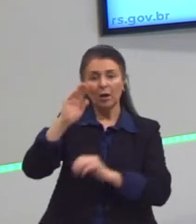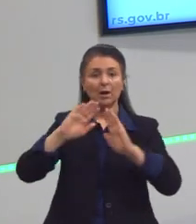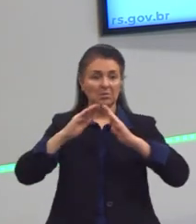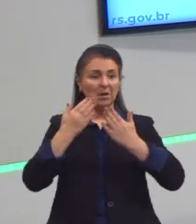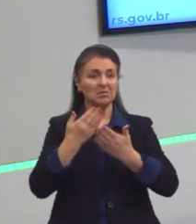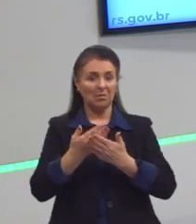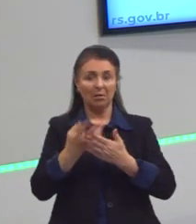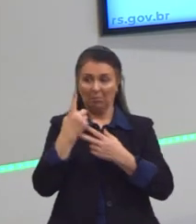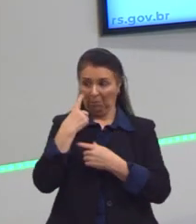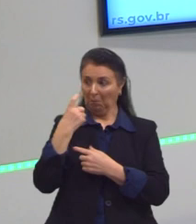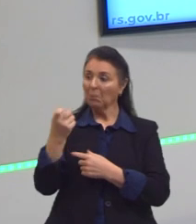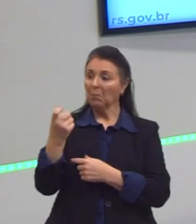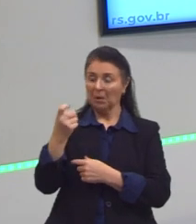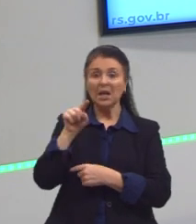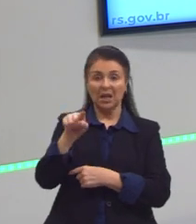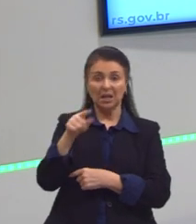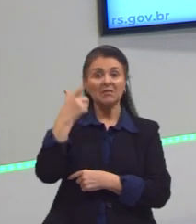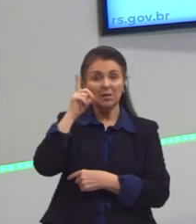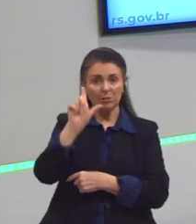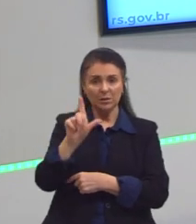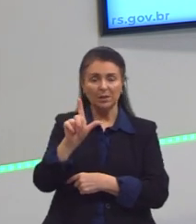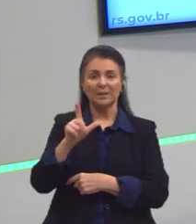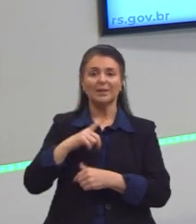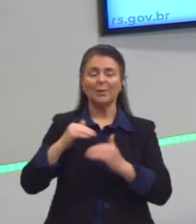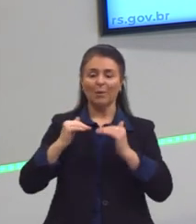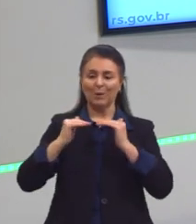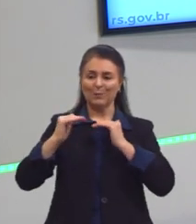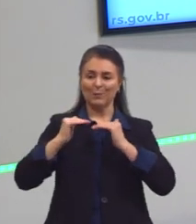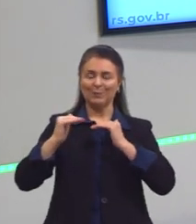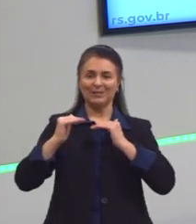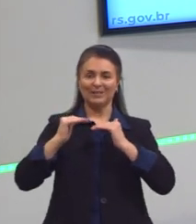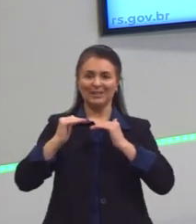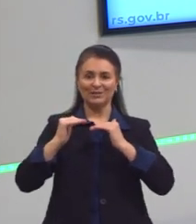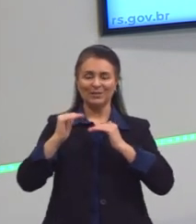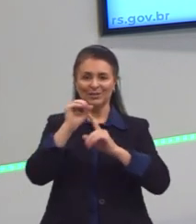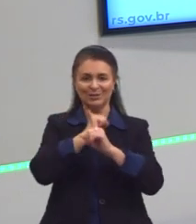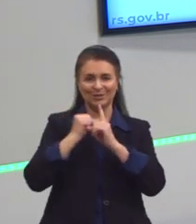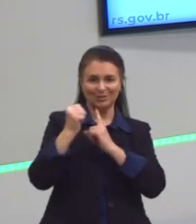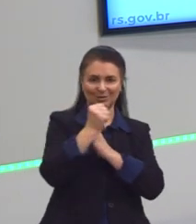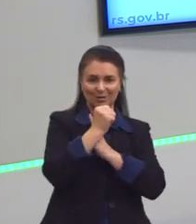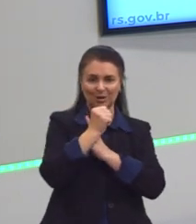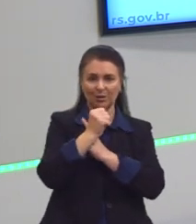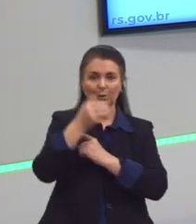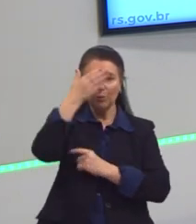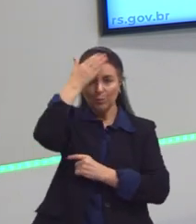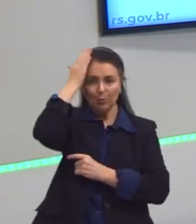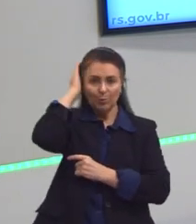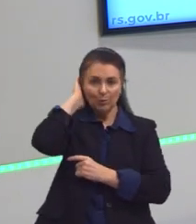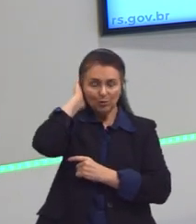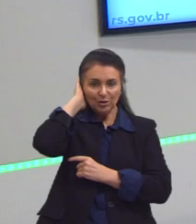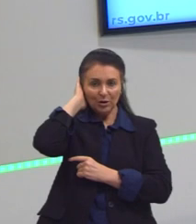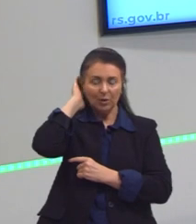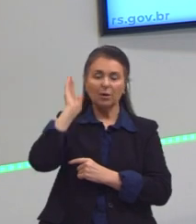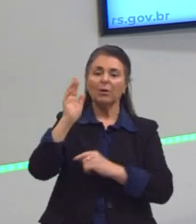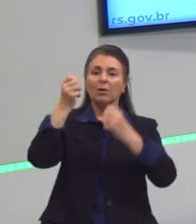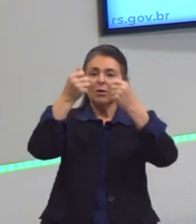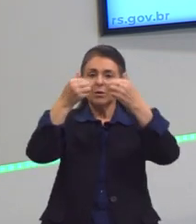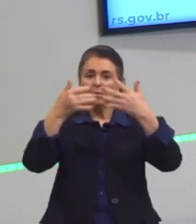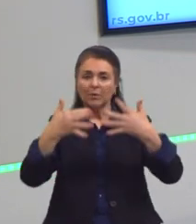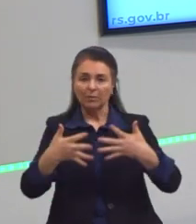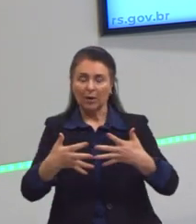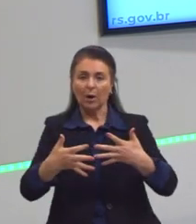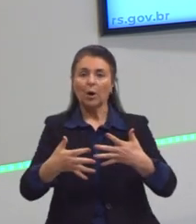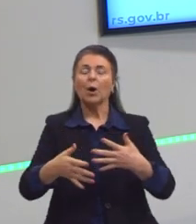de sucesso, de mobilidade social para o Pierre Bourdieu. Então, o Pierre Bourdieu é muito centrado nessa questão do